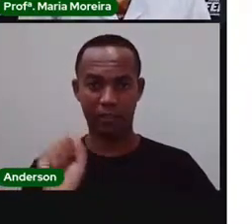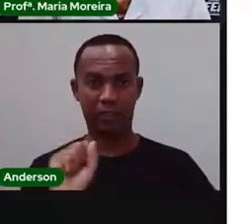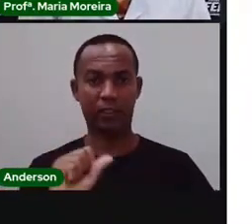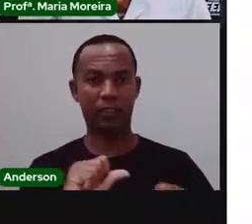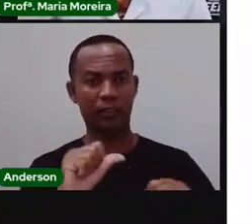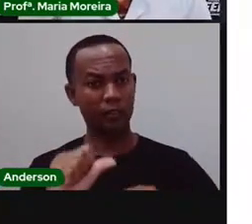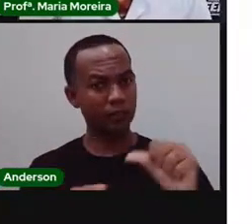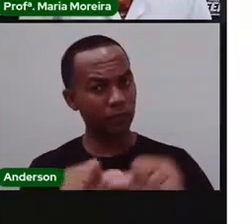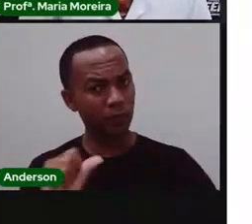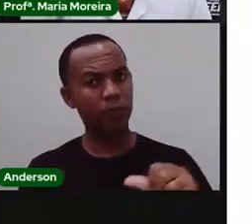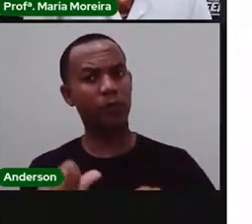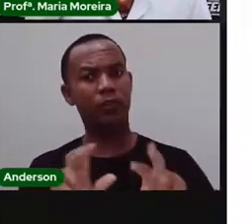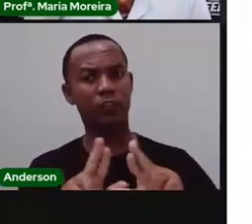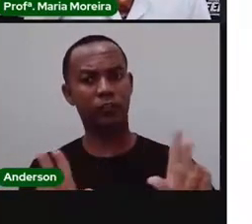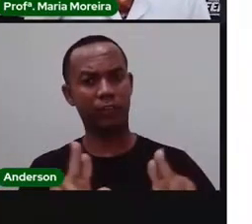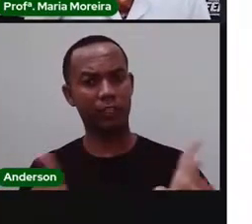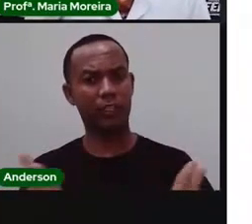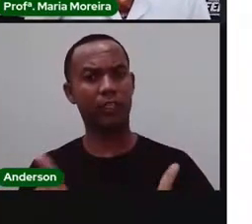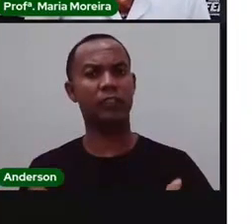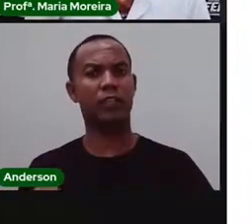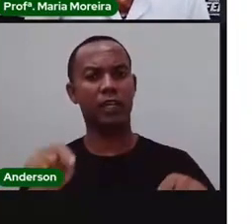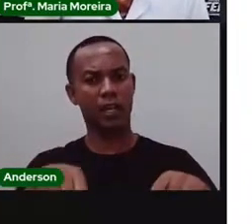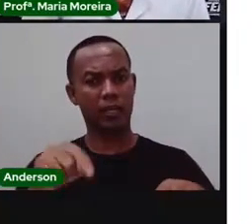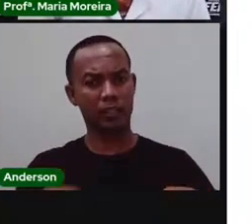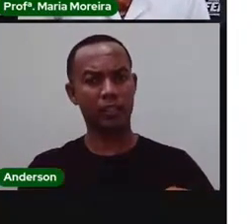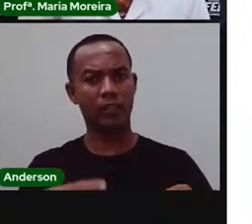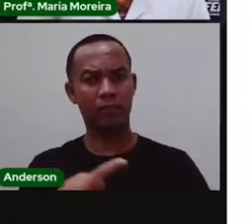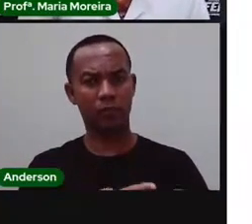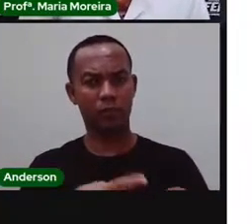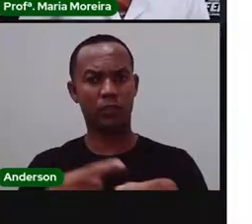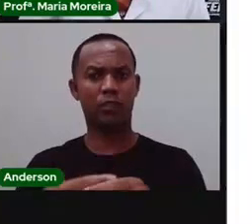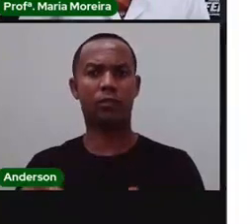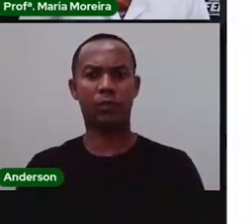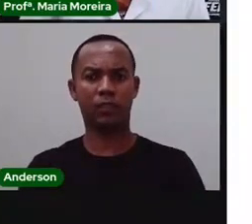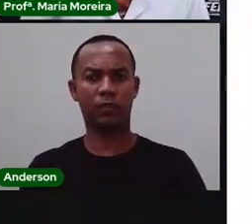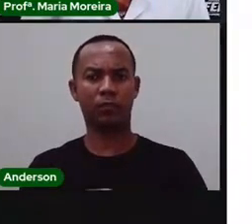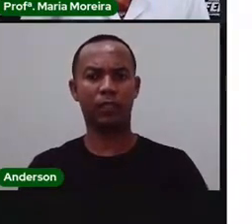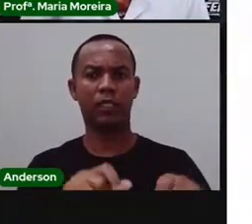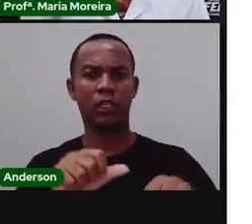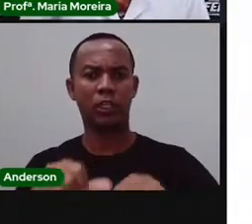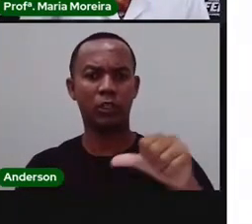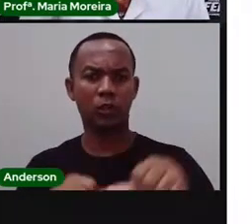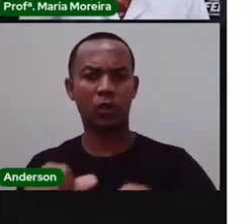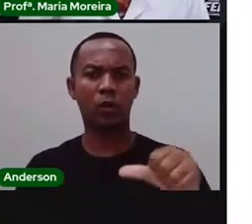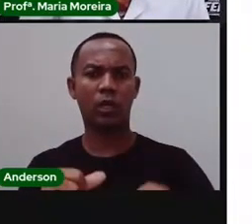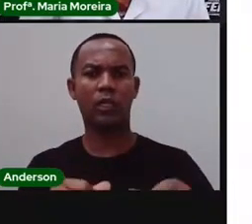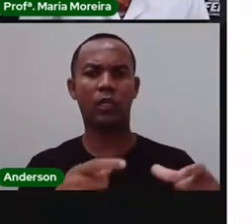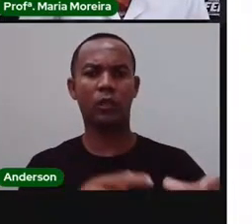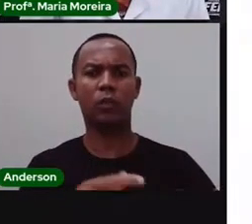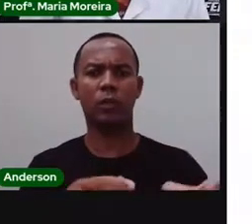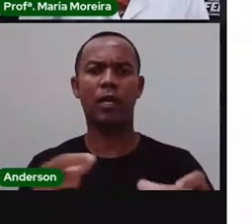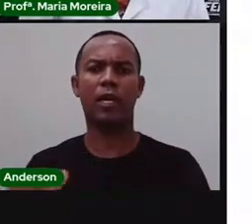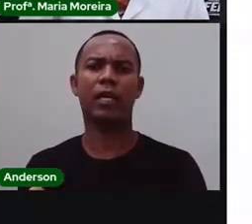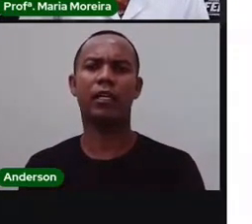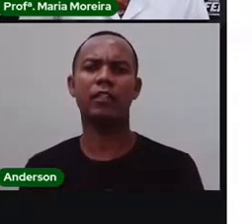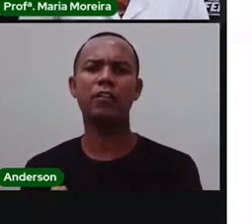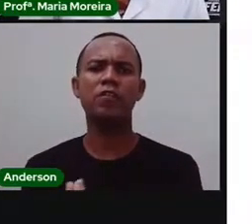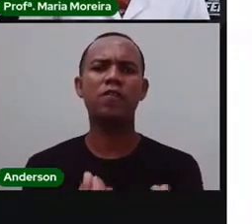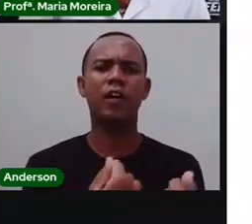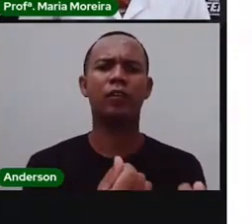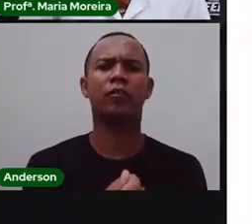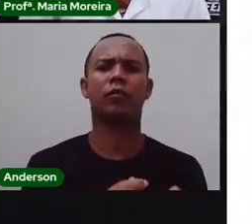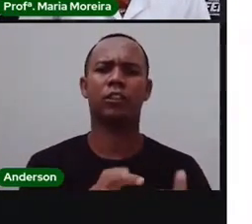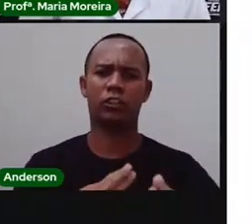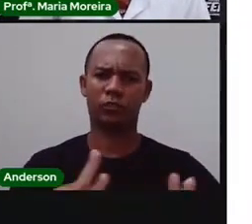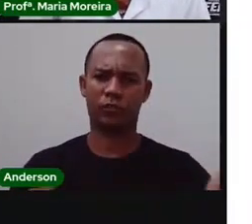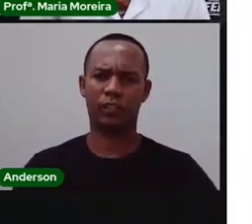transformações que atuaram sobre o município, permitindo uma modernização de caráter, a princípio, econômico,